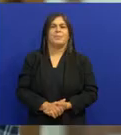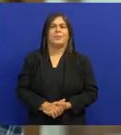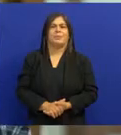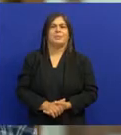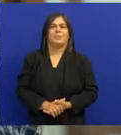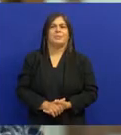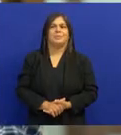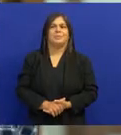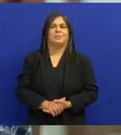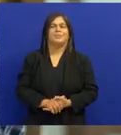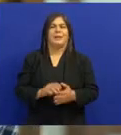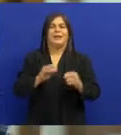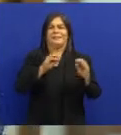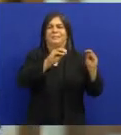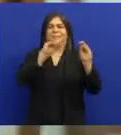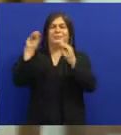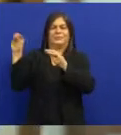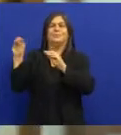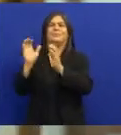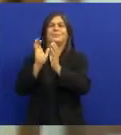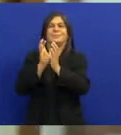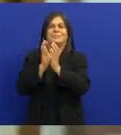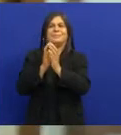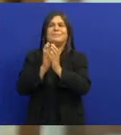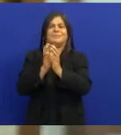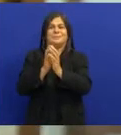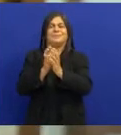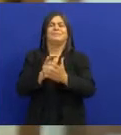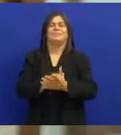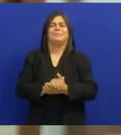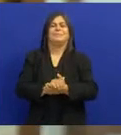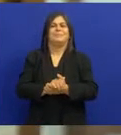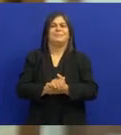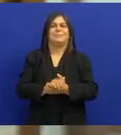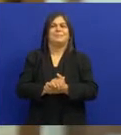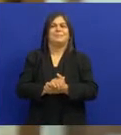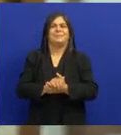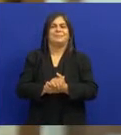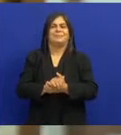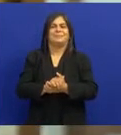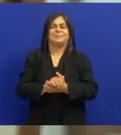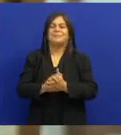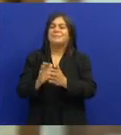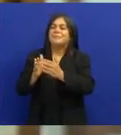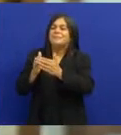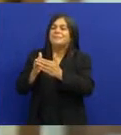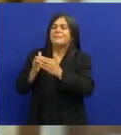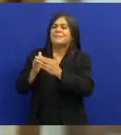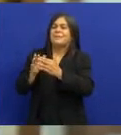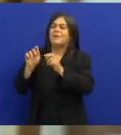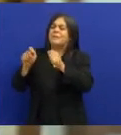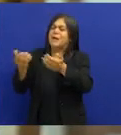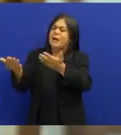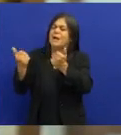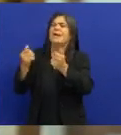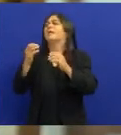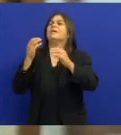Foi quando ele foi Pra Recife Foi trabalhar Na Rádio Jornal do Comércio Aí deram uma chance A ele De